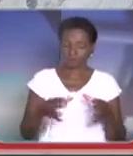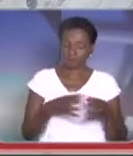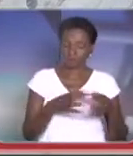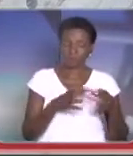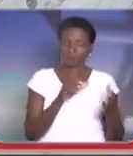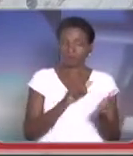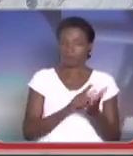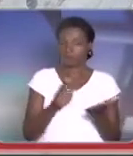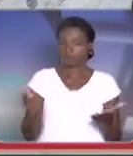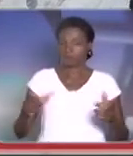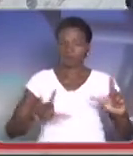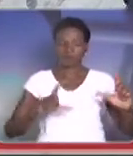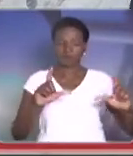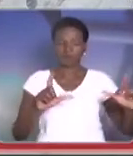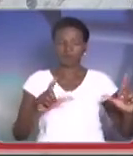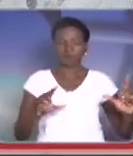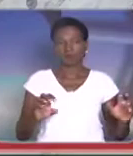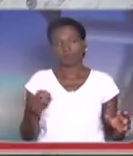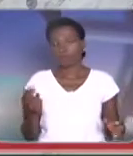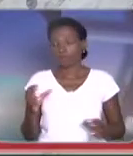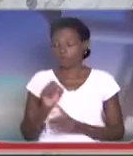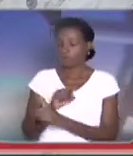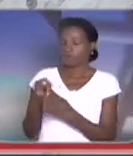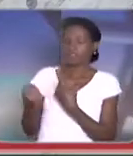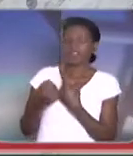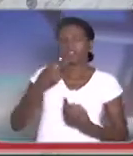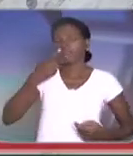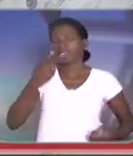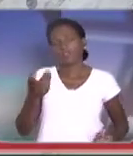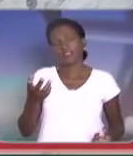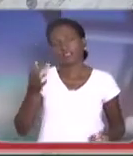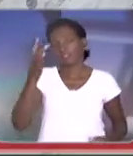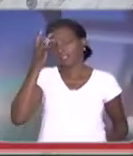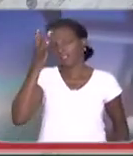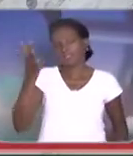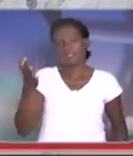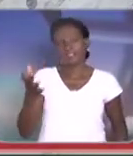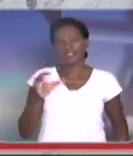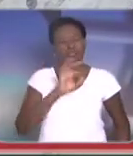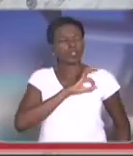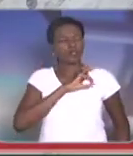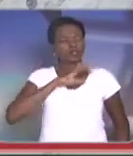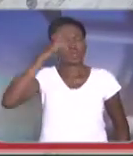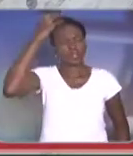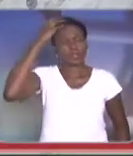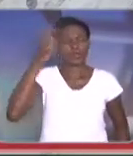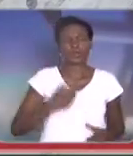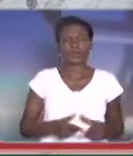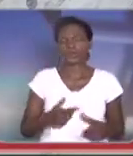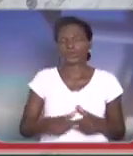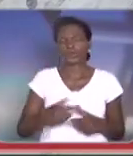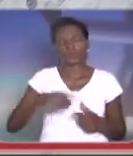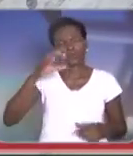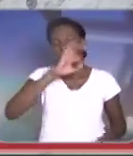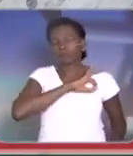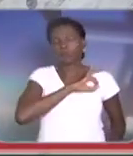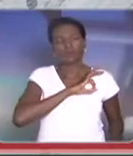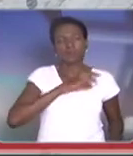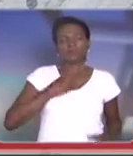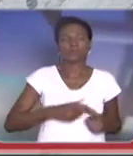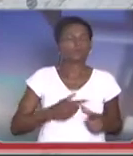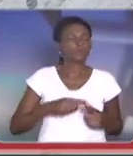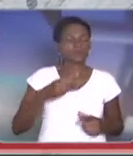sociedade. É mais fácil falar que a polícia é culpada da desgraça que se abate no Brasil hoje quanto à segurança pública,